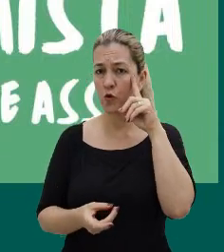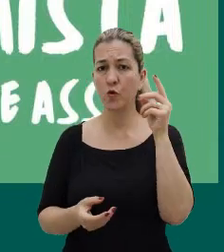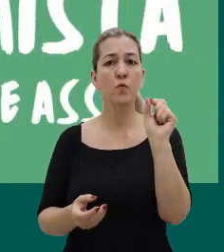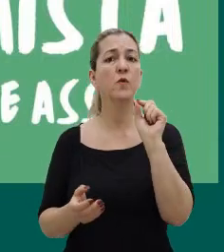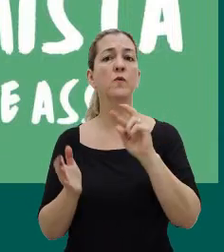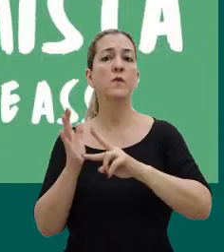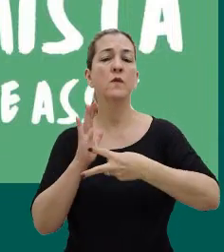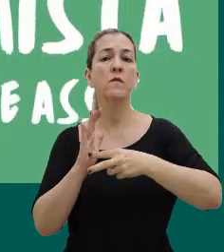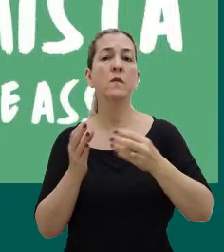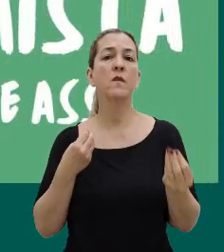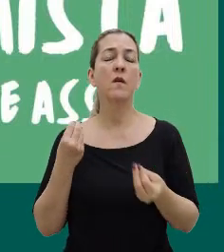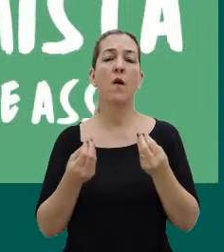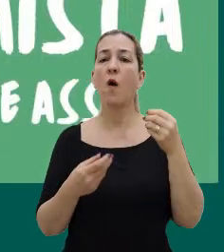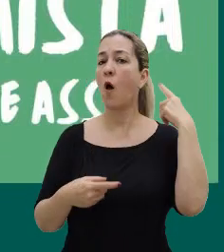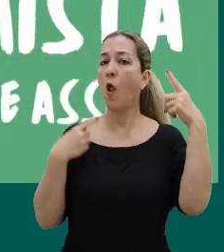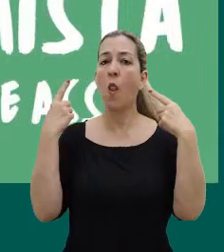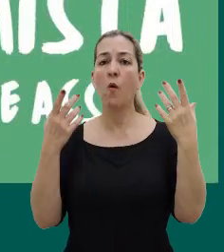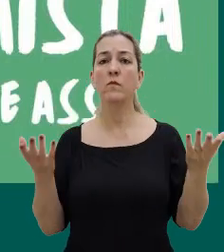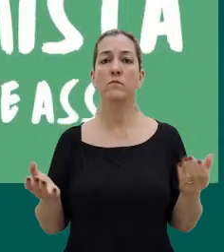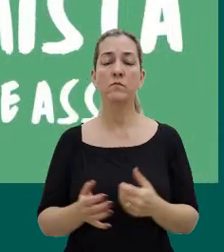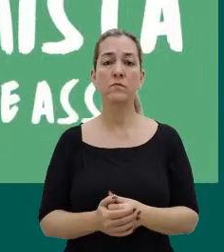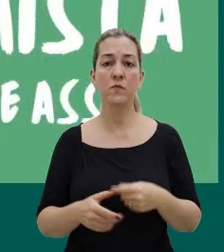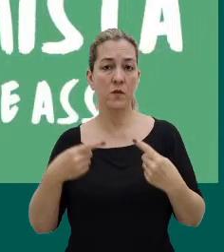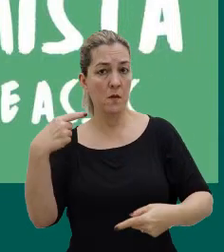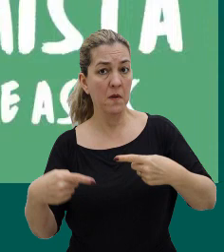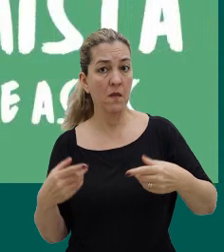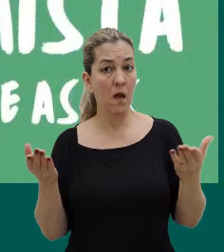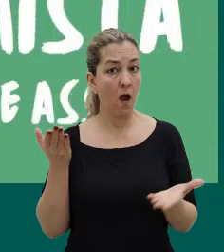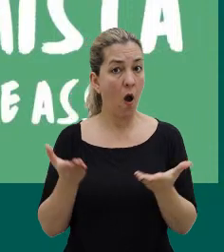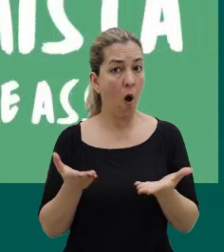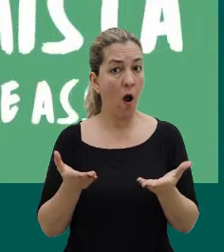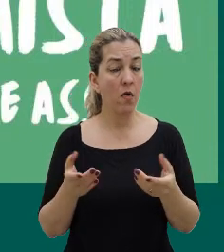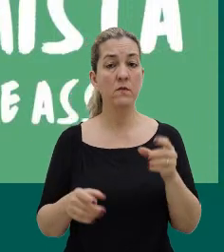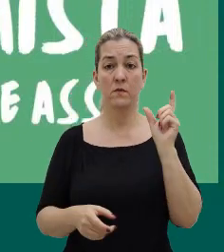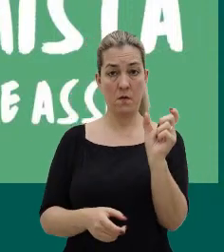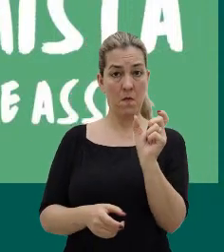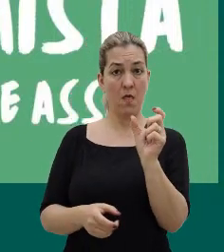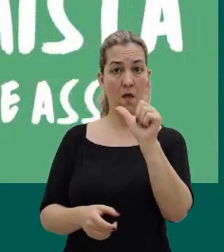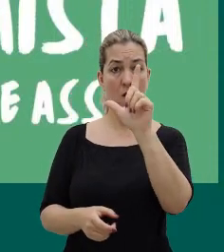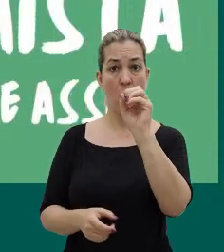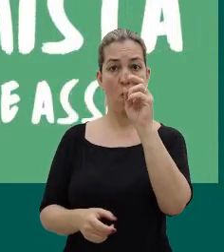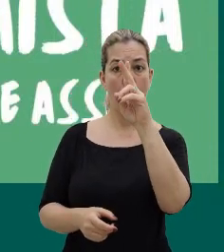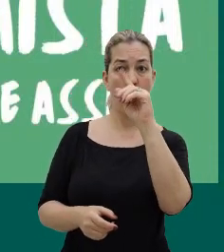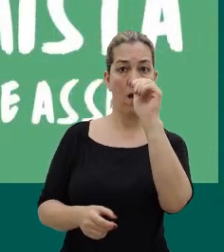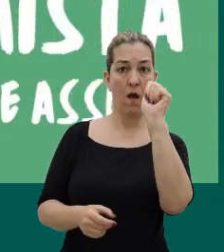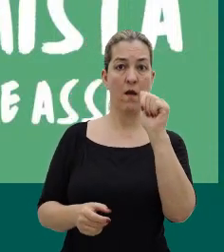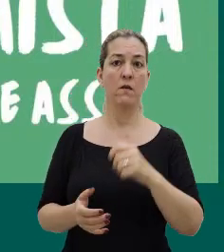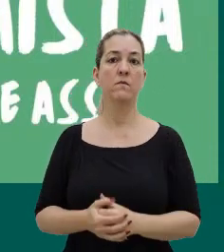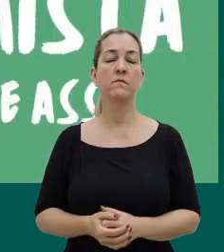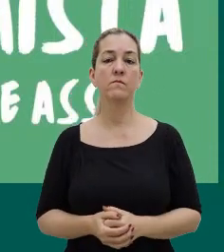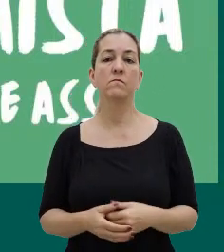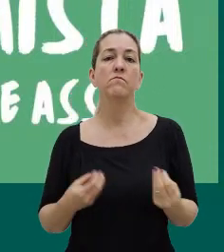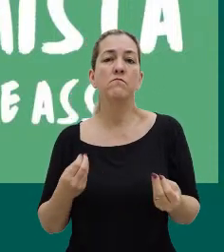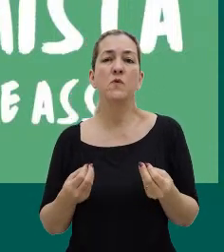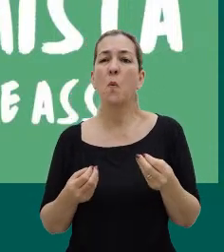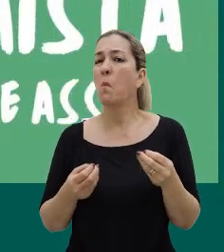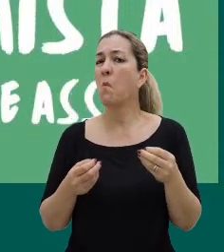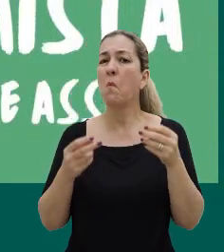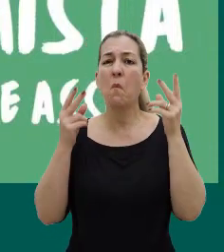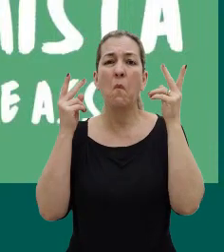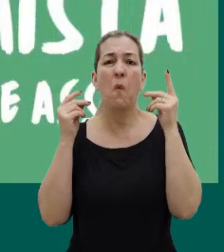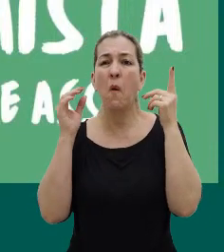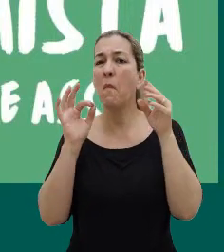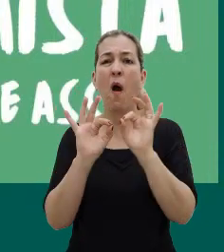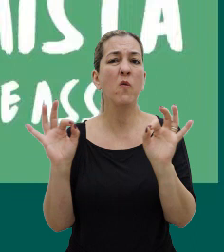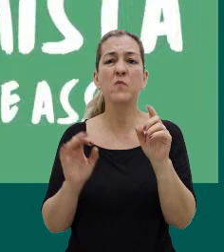né, um pouquinho assim do que a gente pretende debater agora, né, sobre essa palavra, né, tão comum no nosso dia a